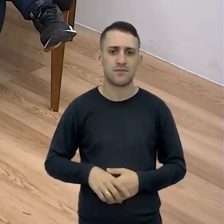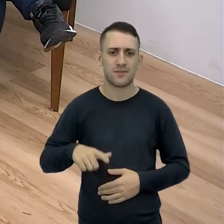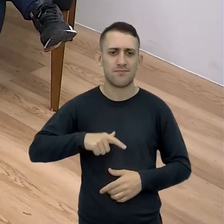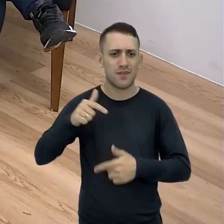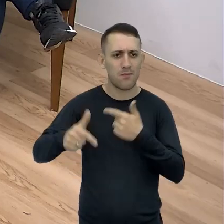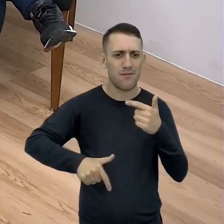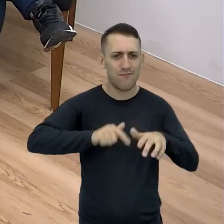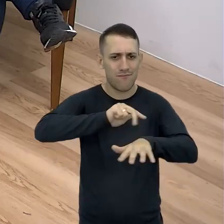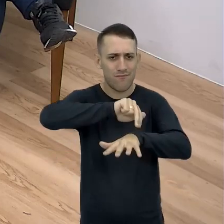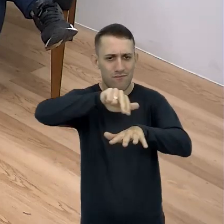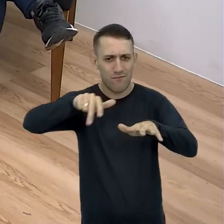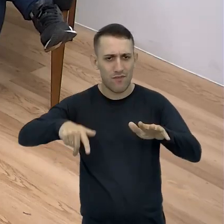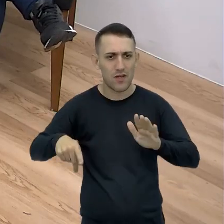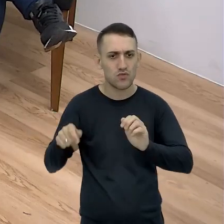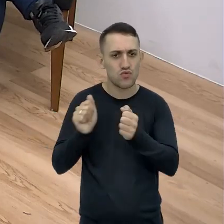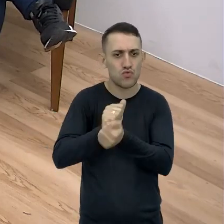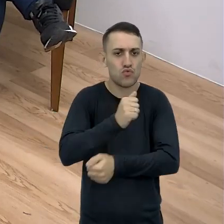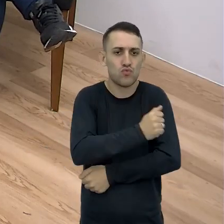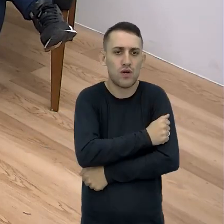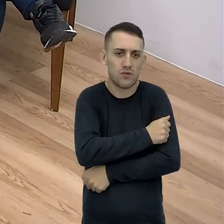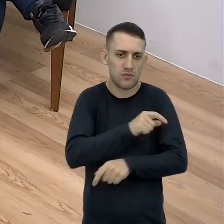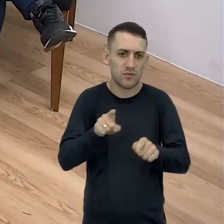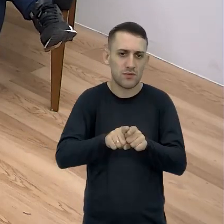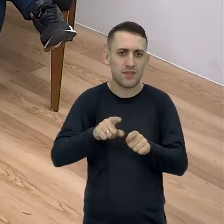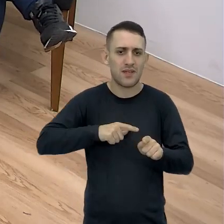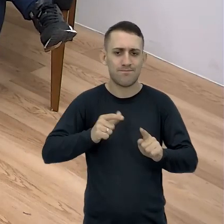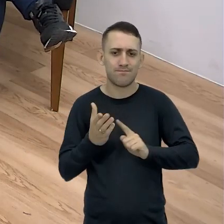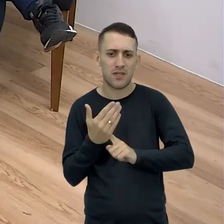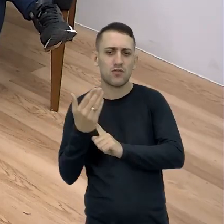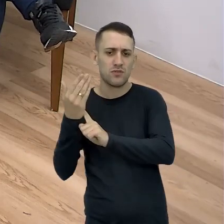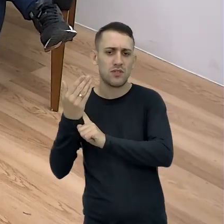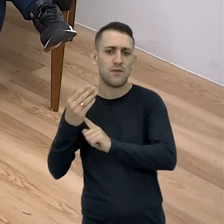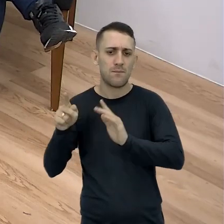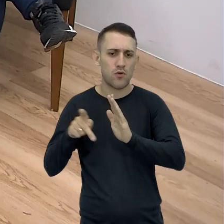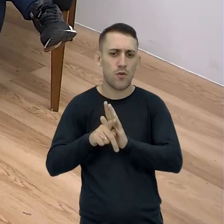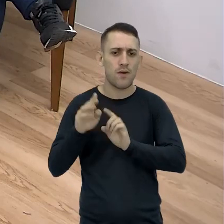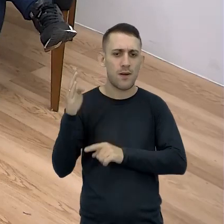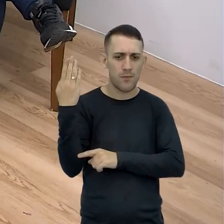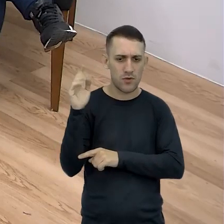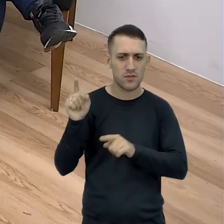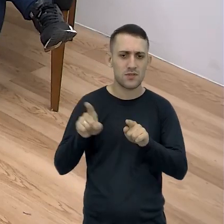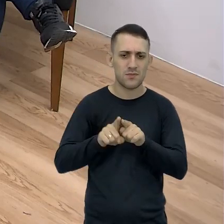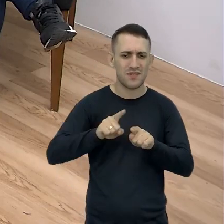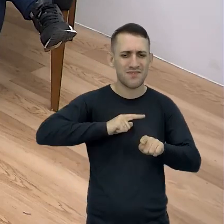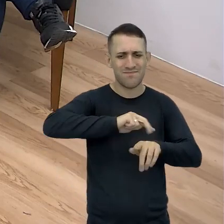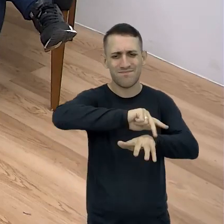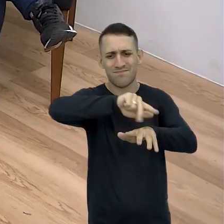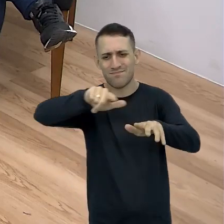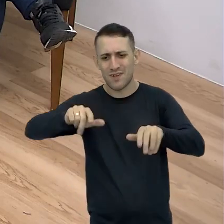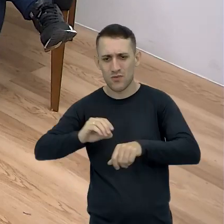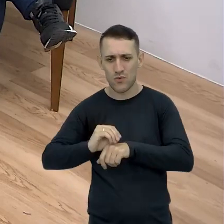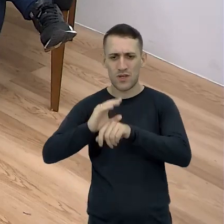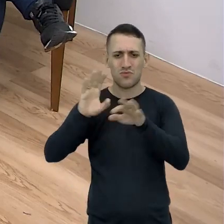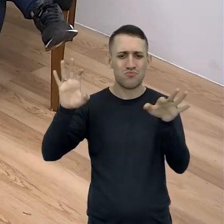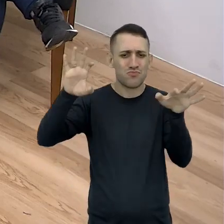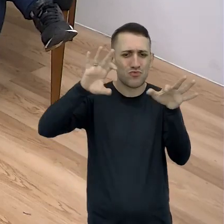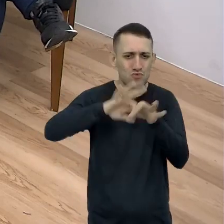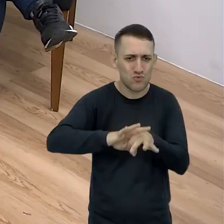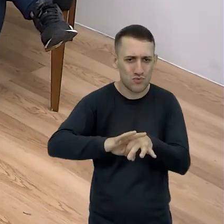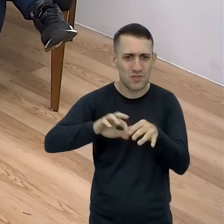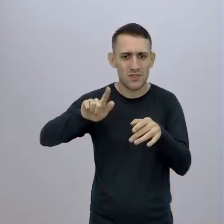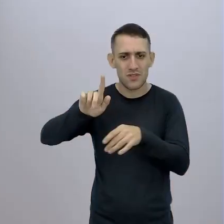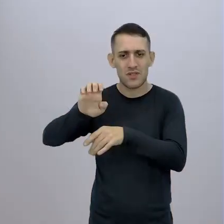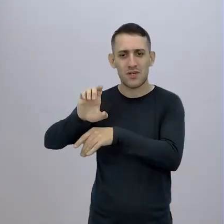essa parte aí Com o nosso estudante Exatamente Biologia Não é só biologia Mas todas as áreas do conhecimento É Junta geologia